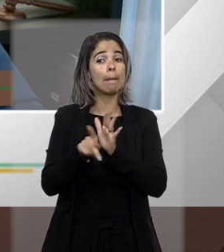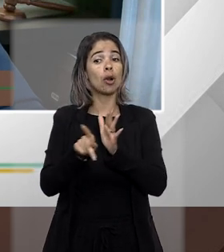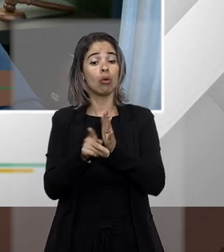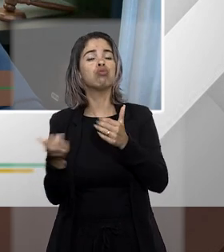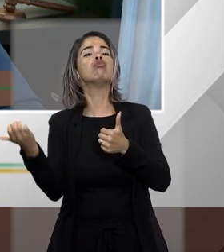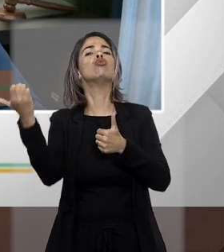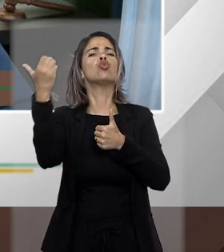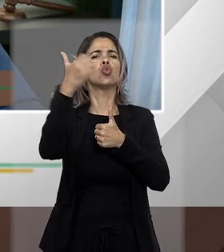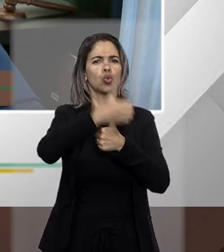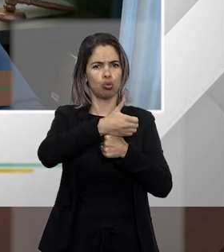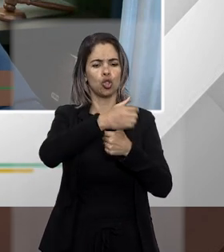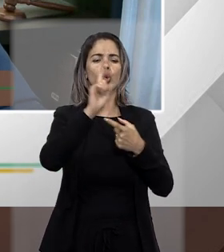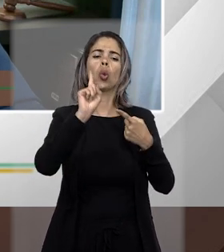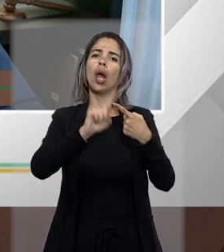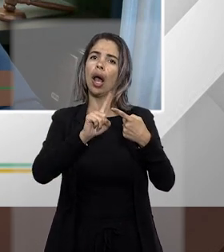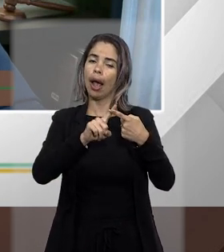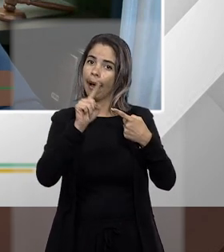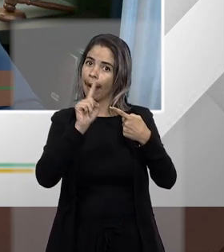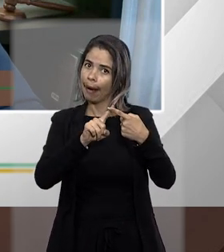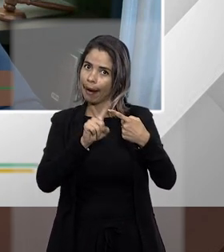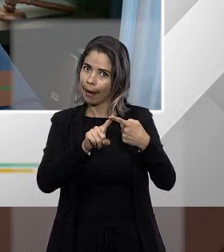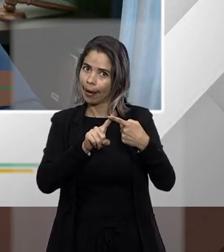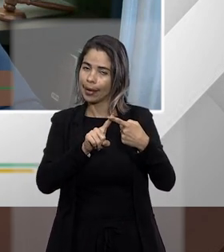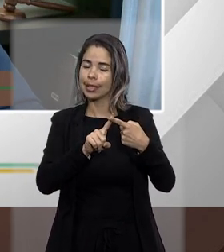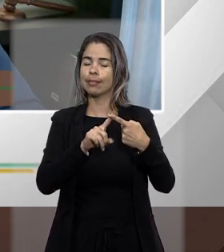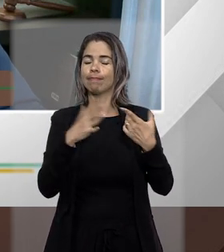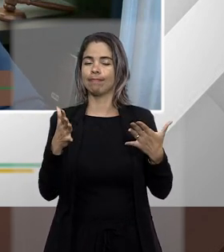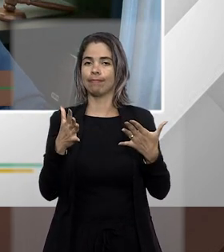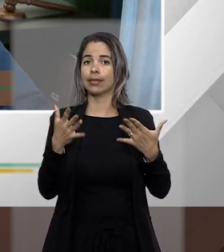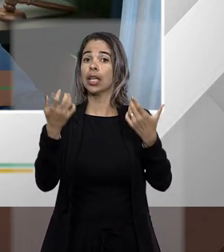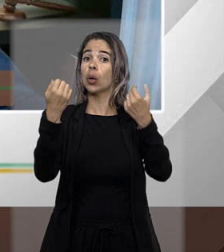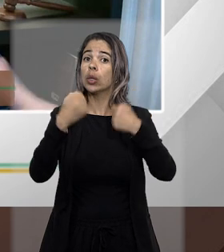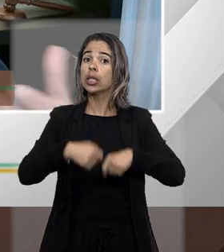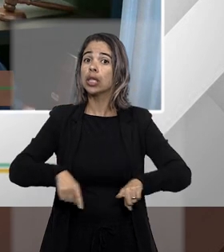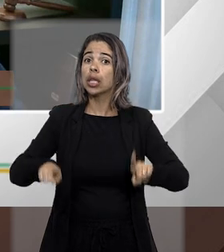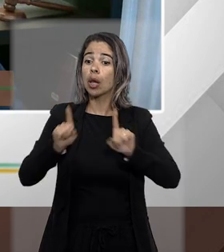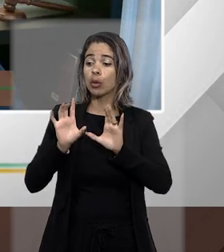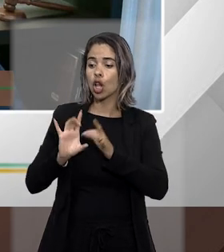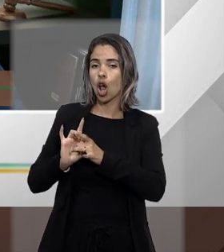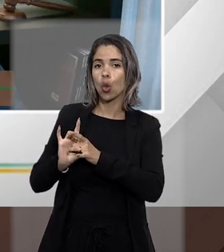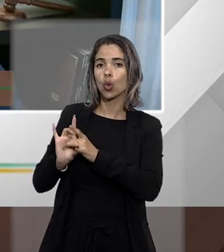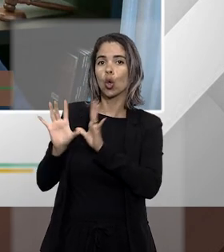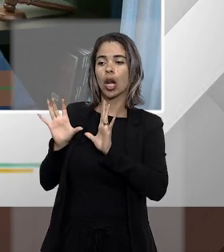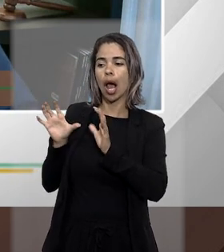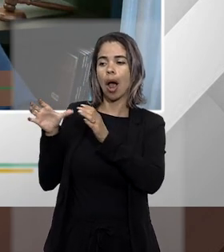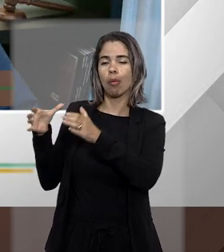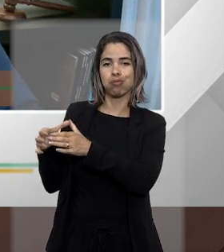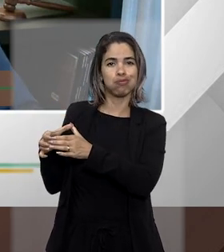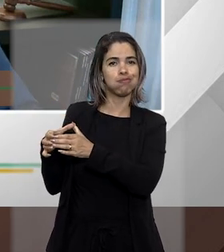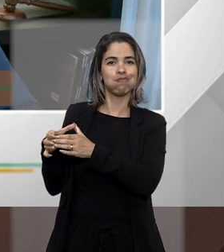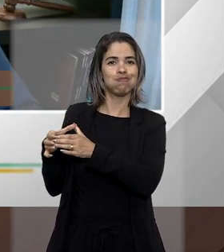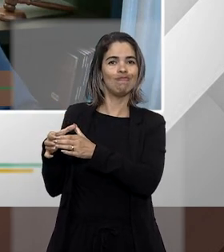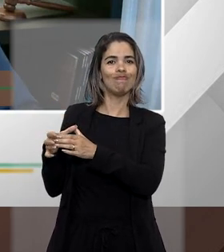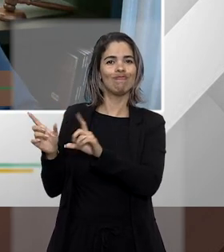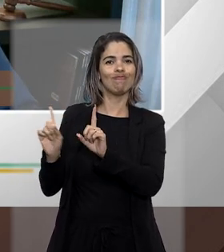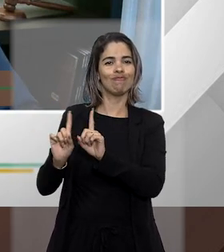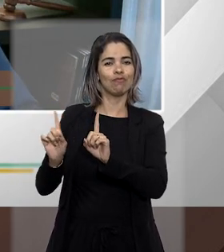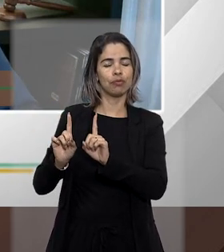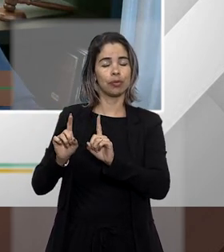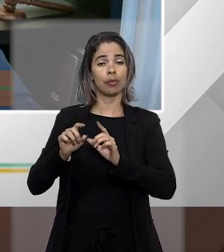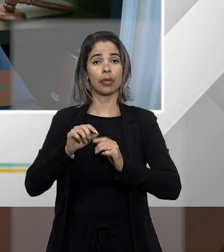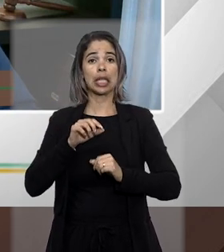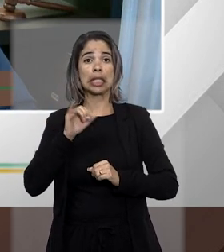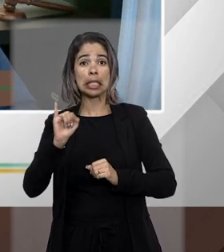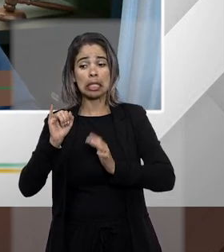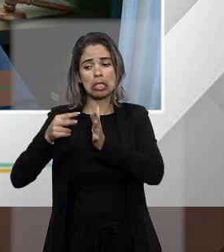não precisa da autorização dos filiados nem se for sindicalizado e nem